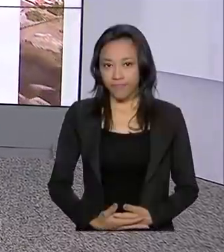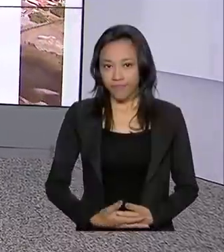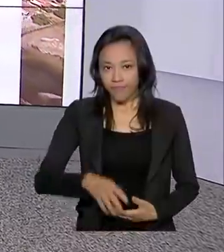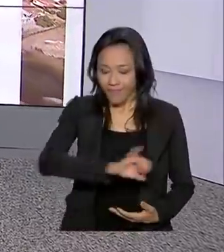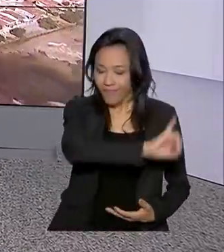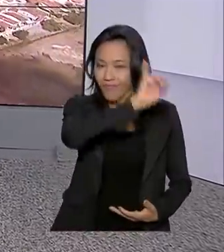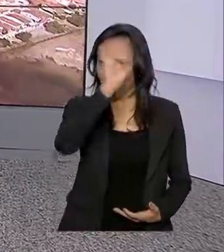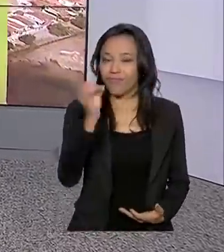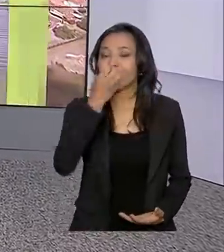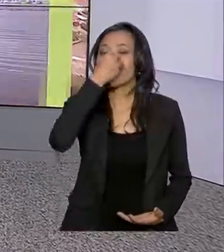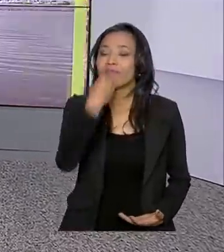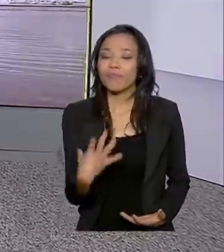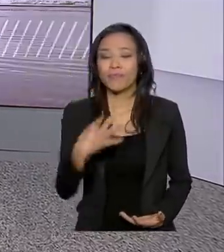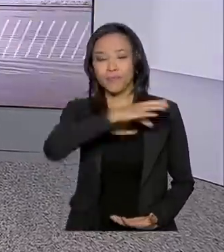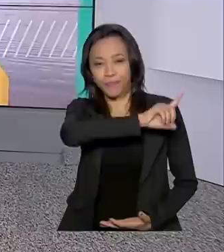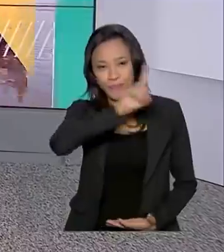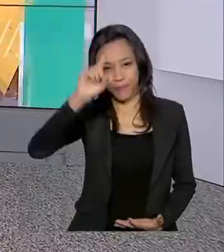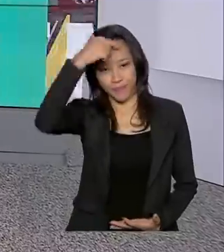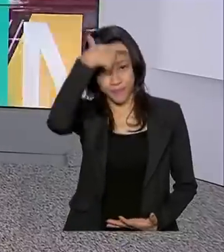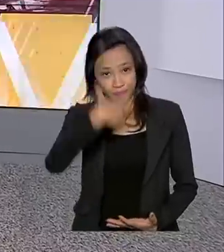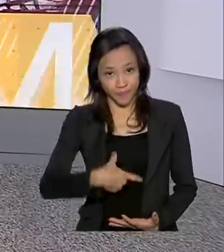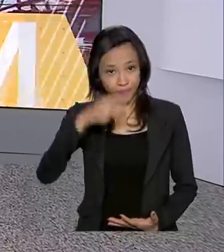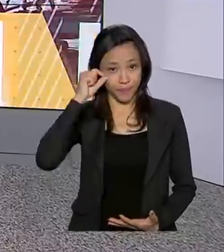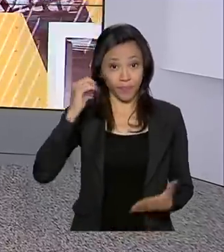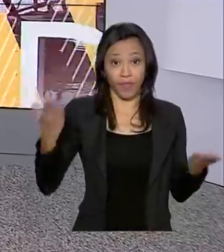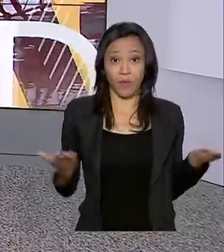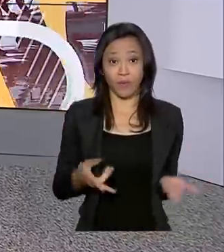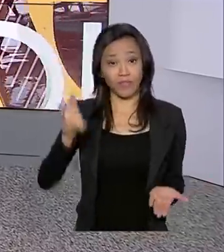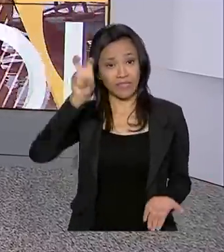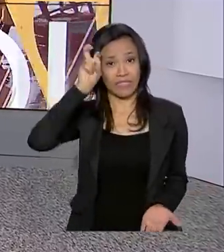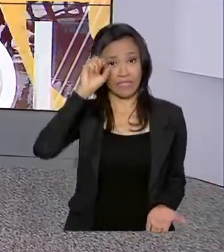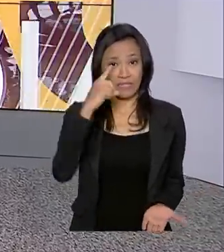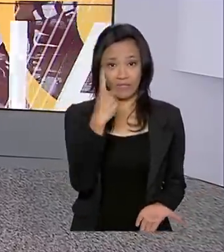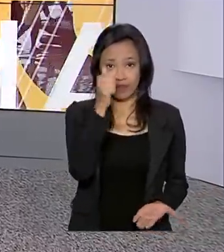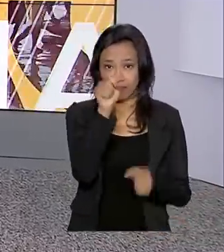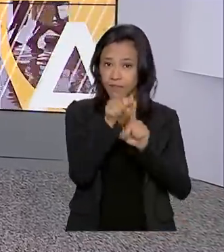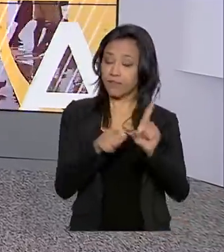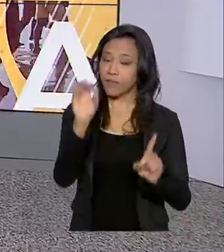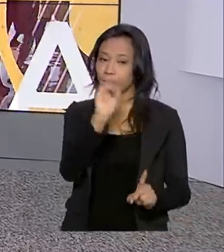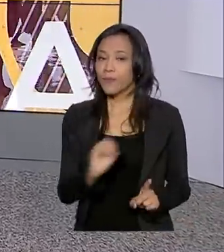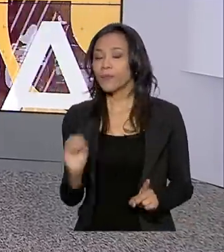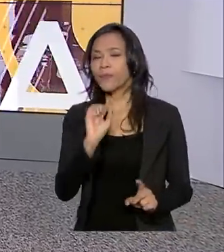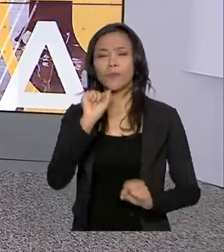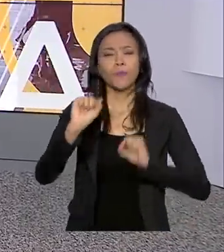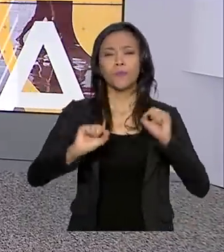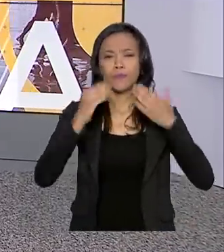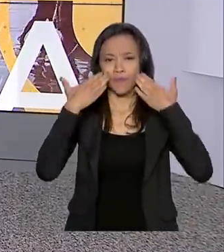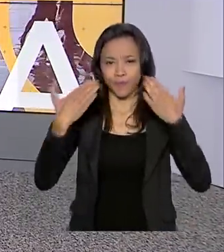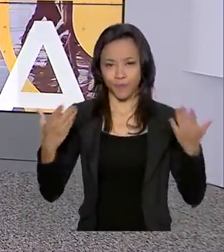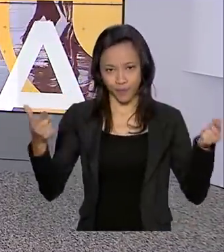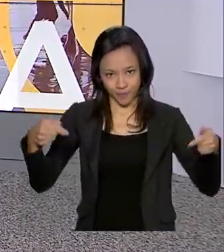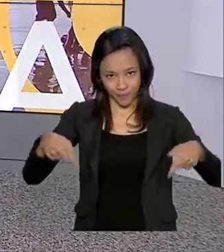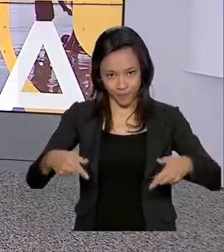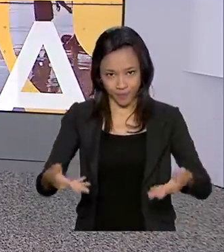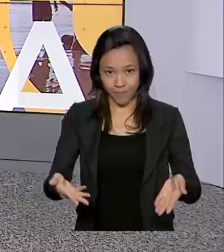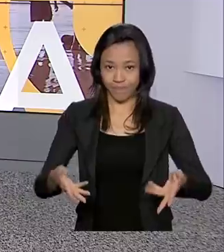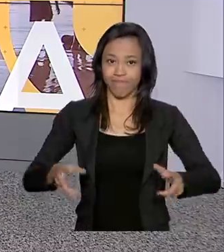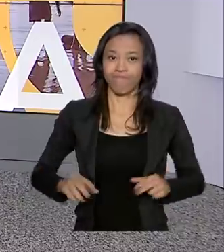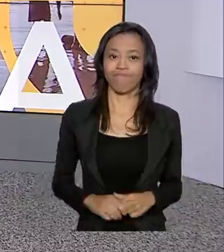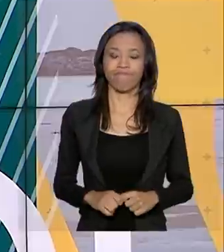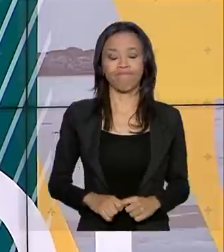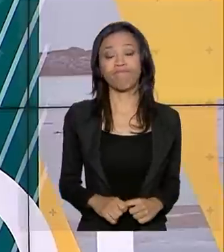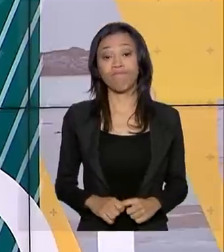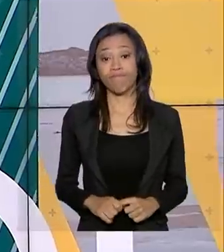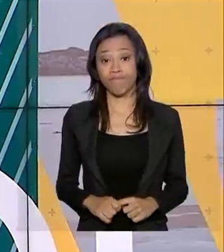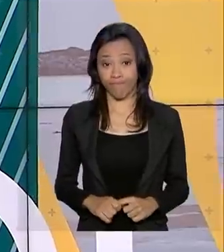Olá, bom dia pra você, sou Renata Corsini, hoje é quinta-feira, 17 de outubro. Veja agora os destaques desta edição do Brasil em